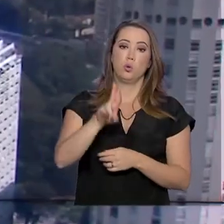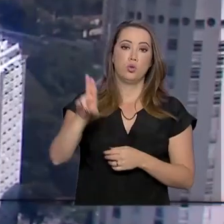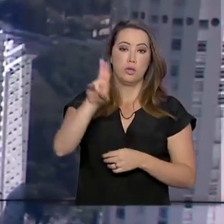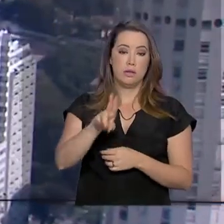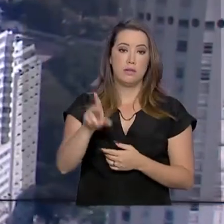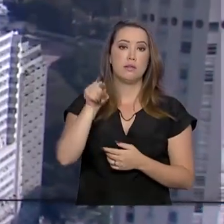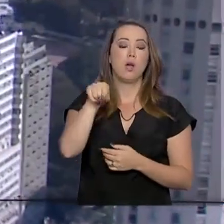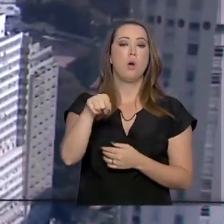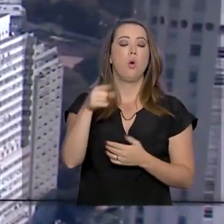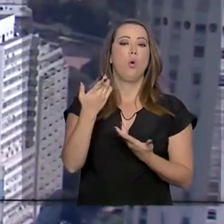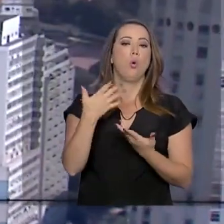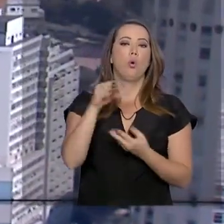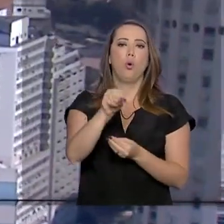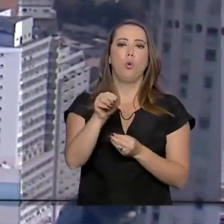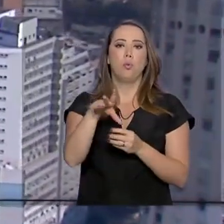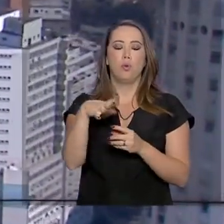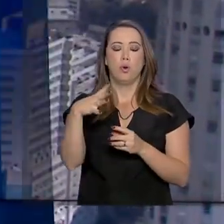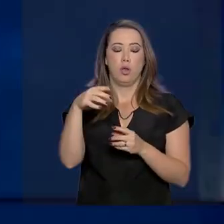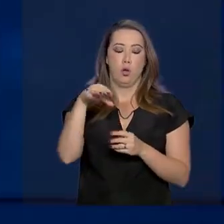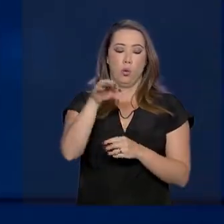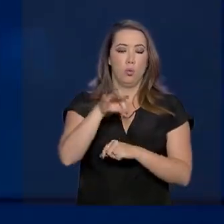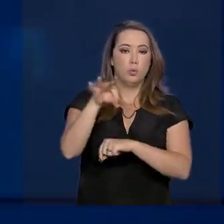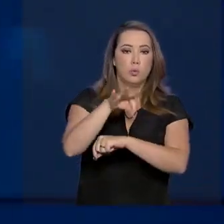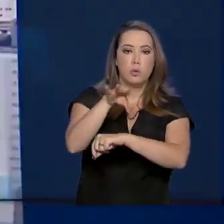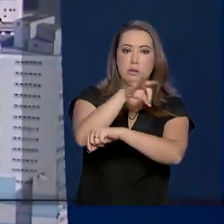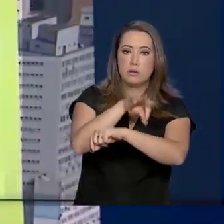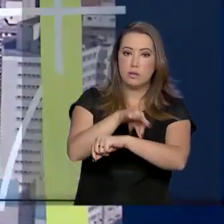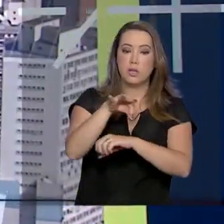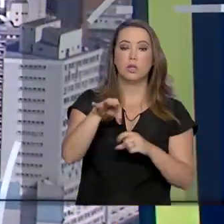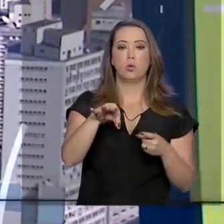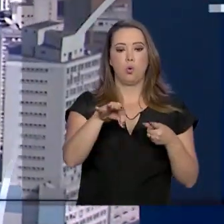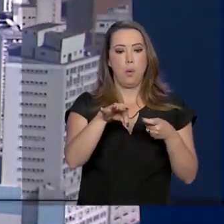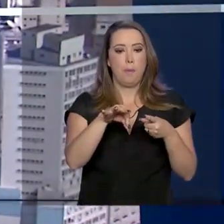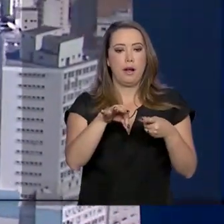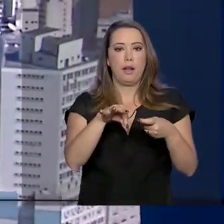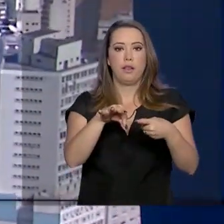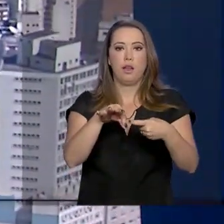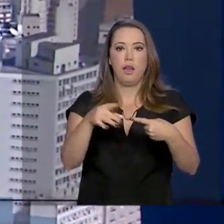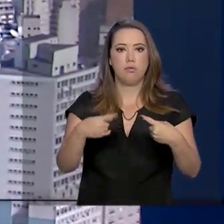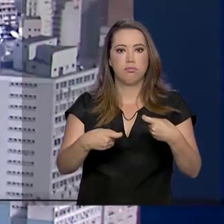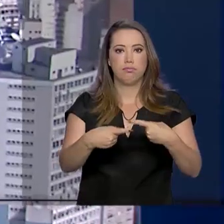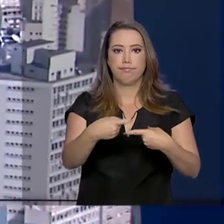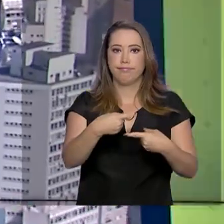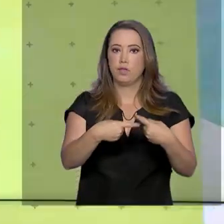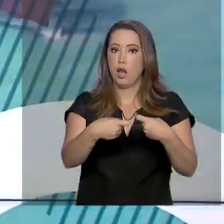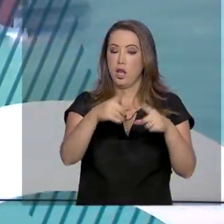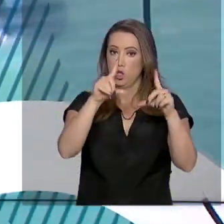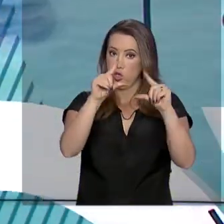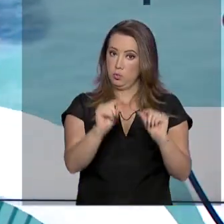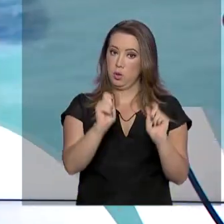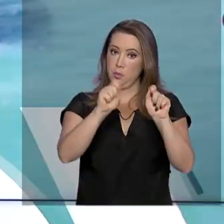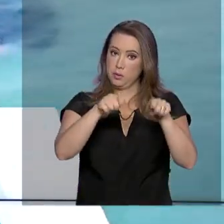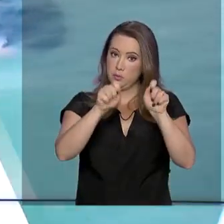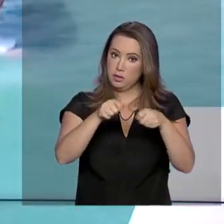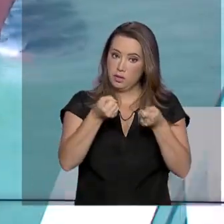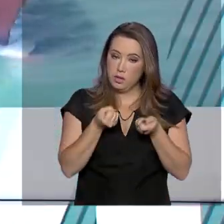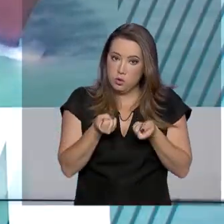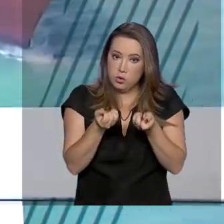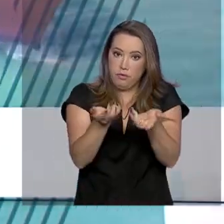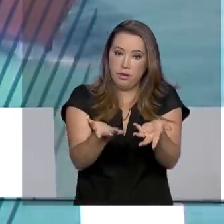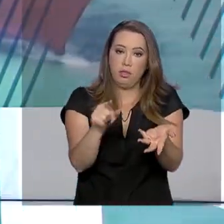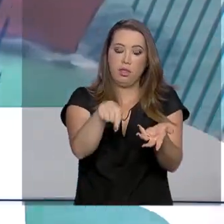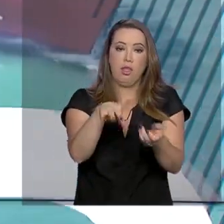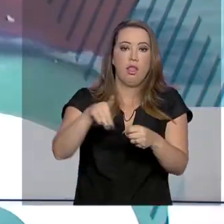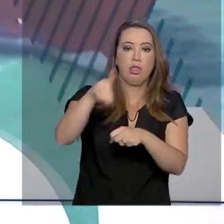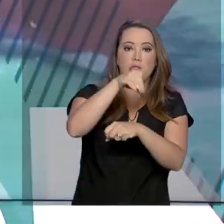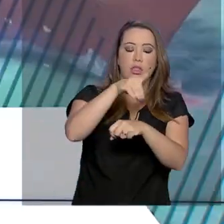e consiste em infectar o mosquito Aedes aegypti com uma bactéria que reduz a capacidade do mosquito transmitir a dengue, zika